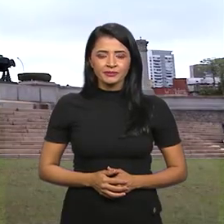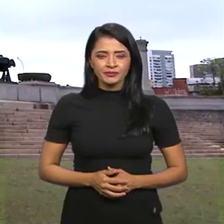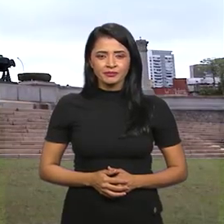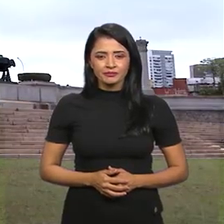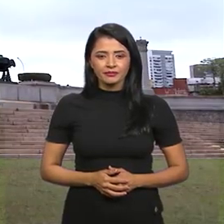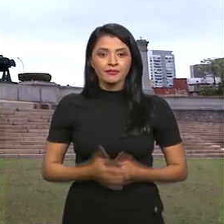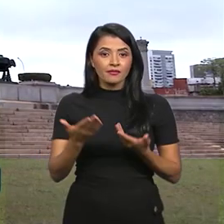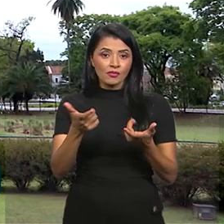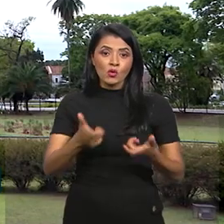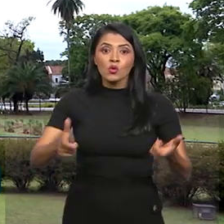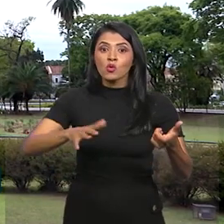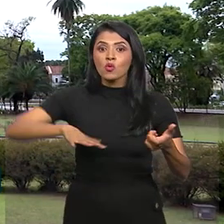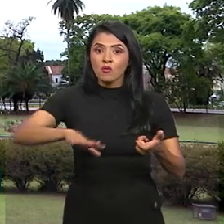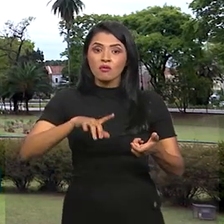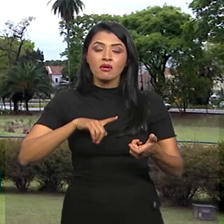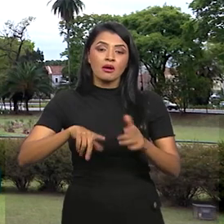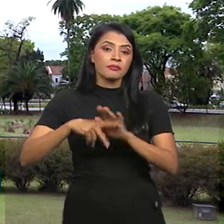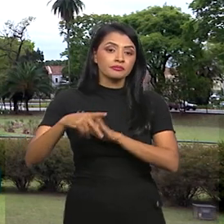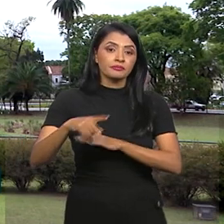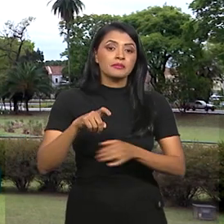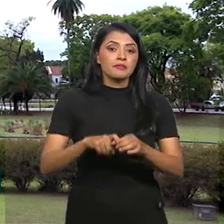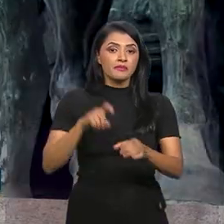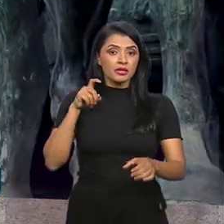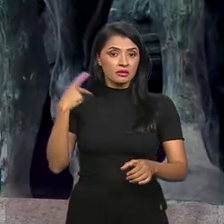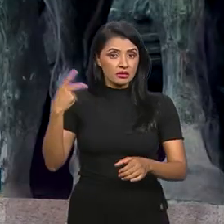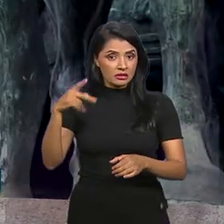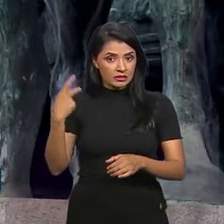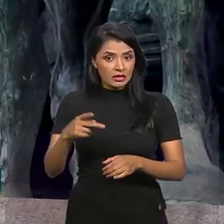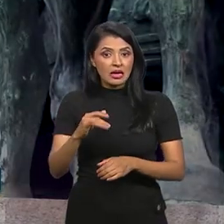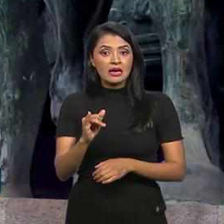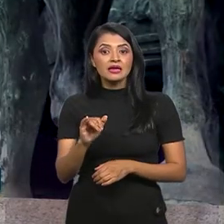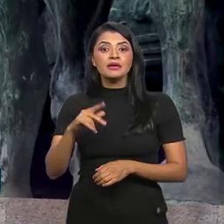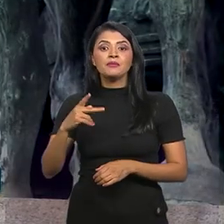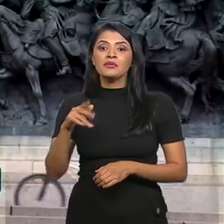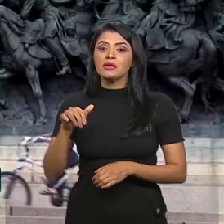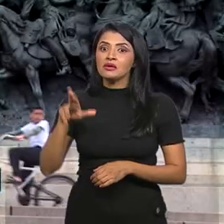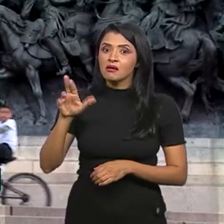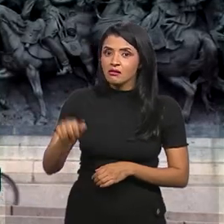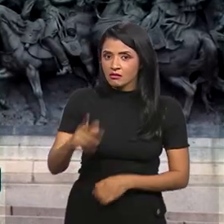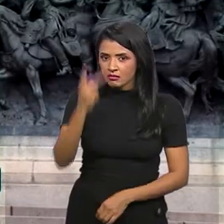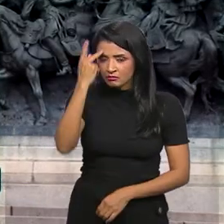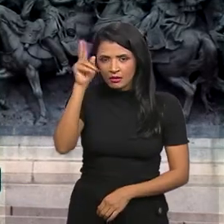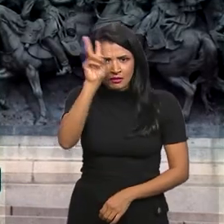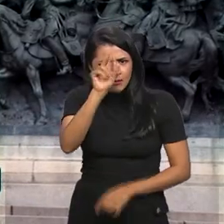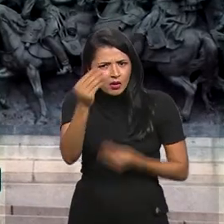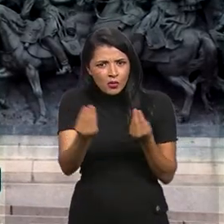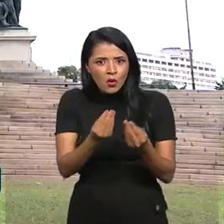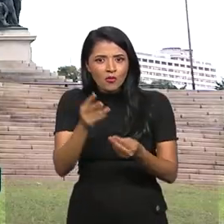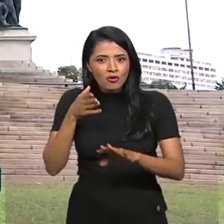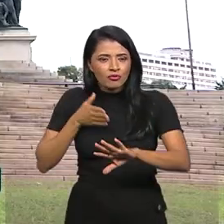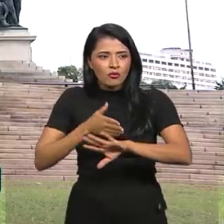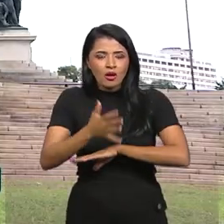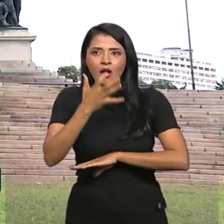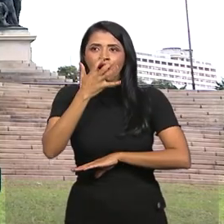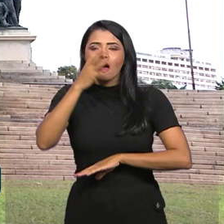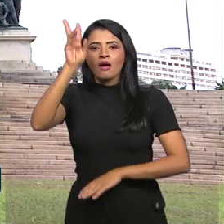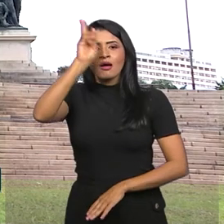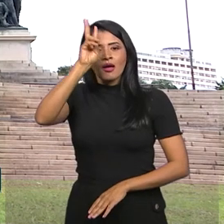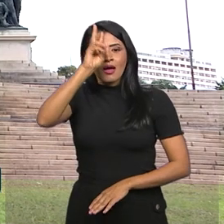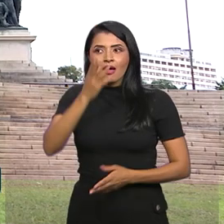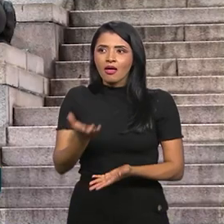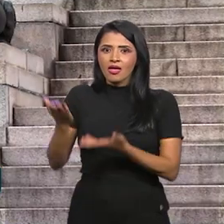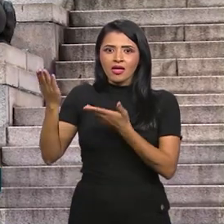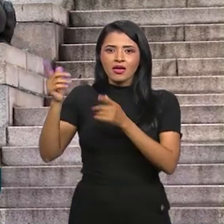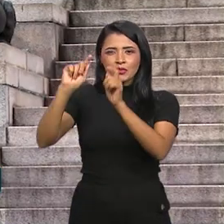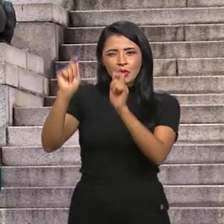Parque da Independência, bairro do Ipiranga, São Paulo. Não há como não se lembrar do passado ao entrar aqui. Nesse monumento,